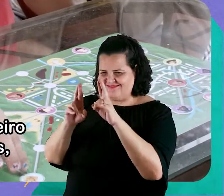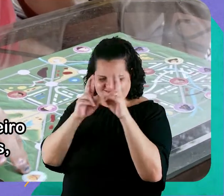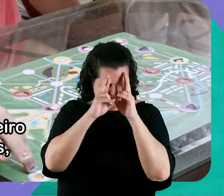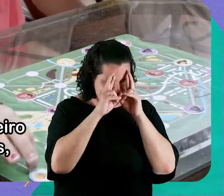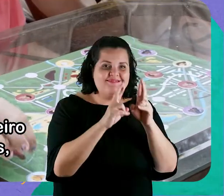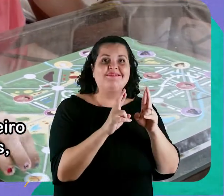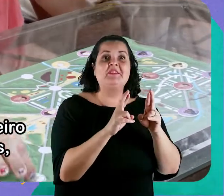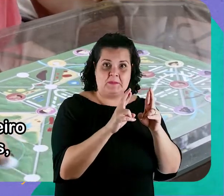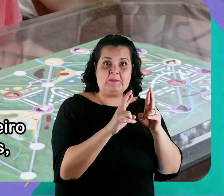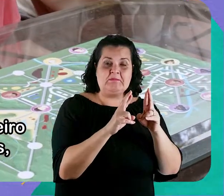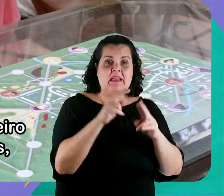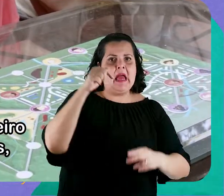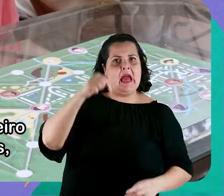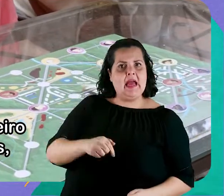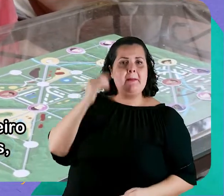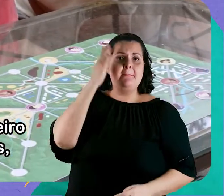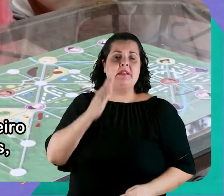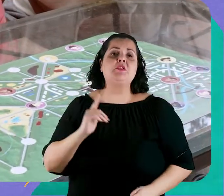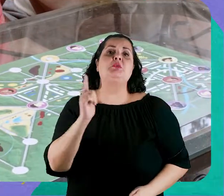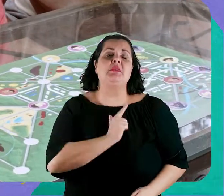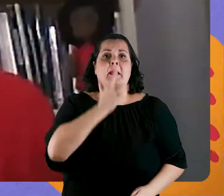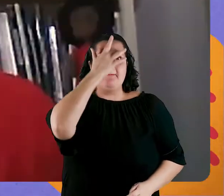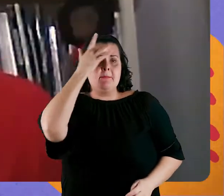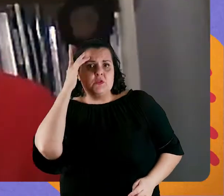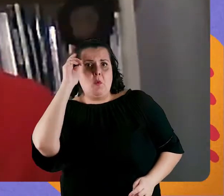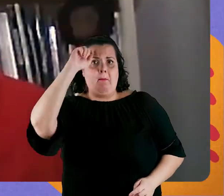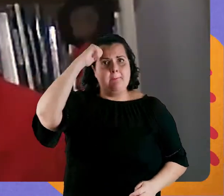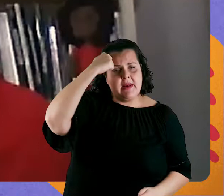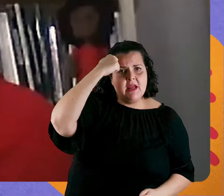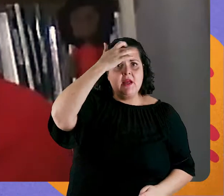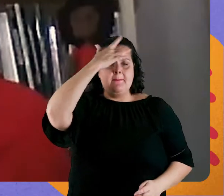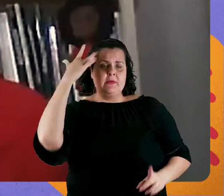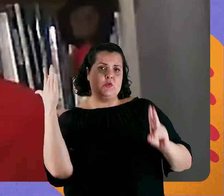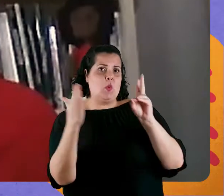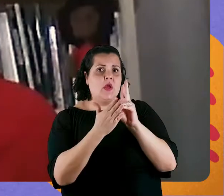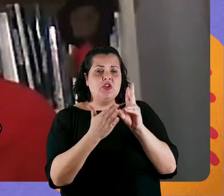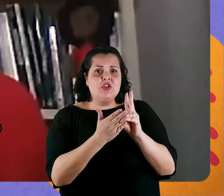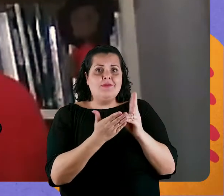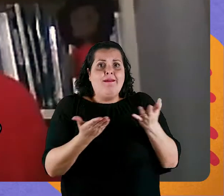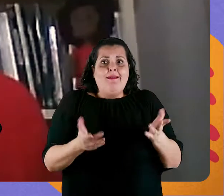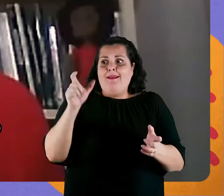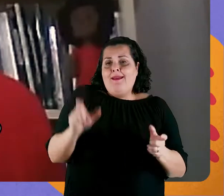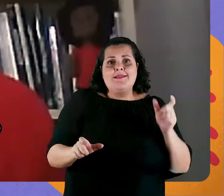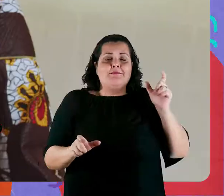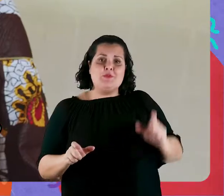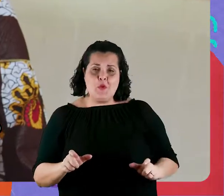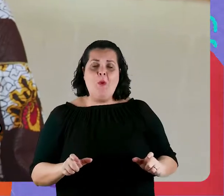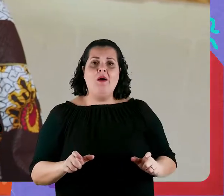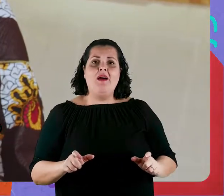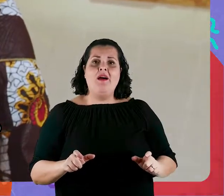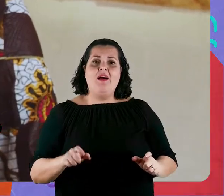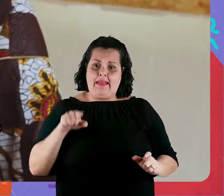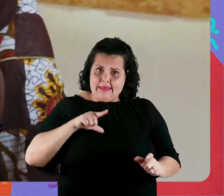brasileiro pessoas negras e pessoas indígenas. E essas pessoas negras e essas pessoas indígenas estão produzindo conhecimentos e